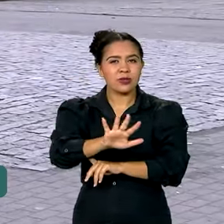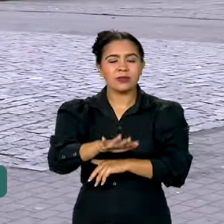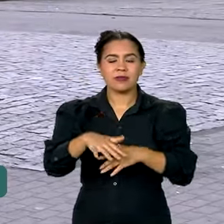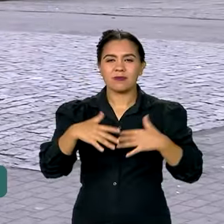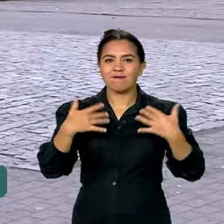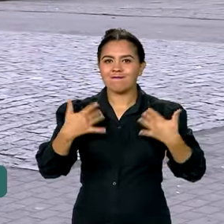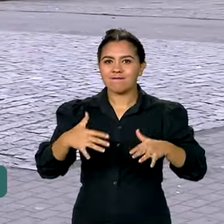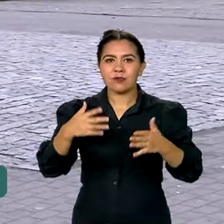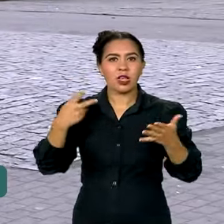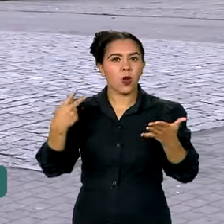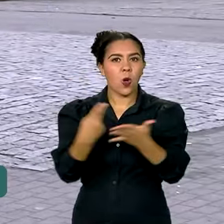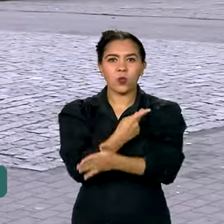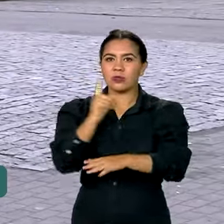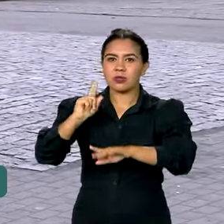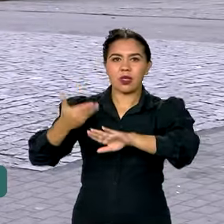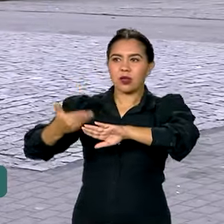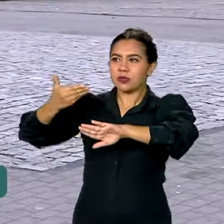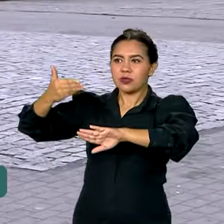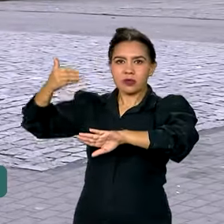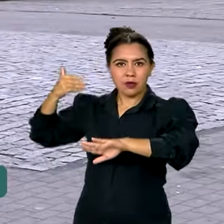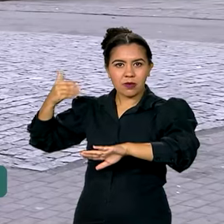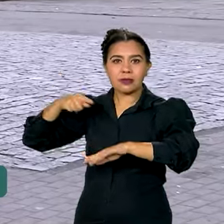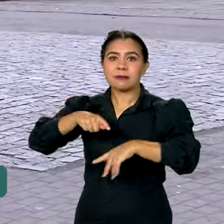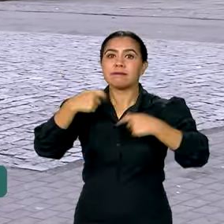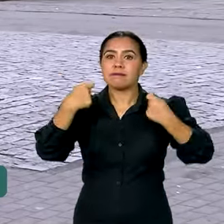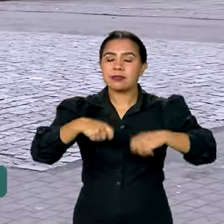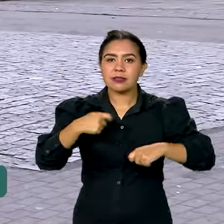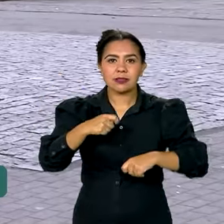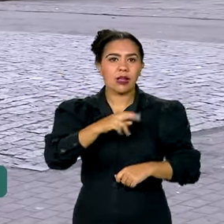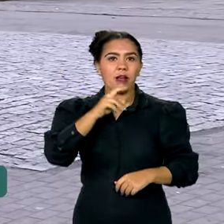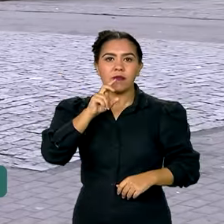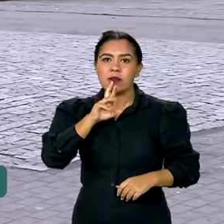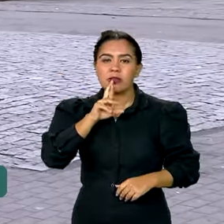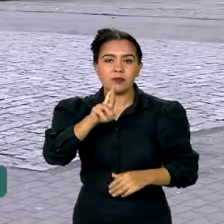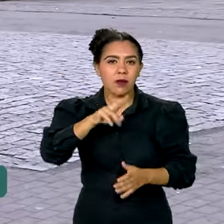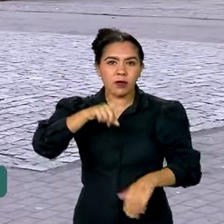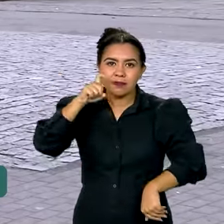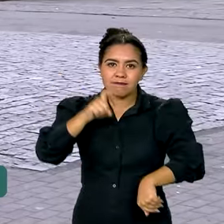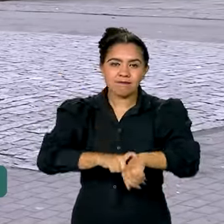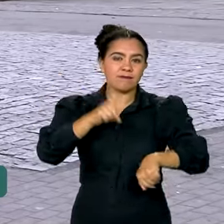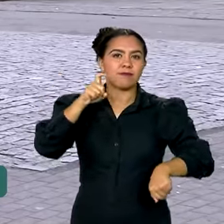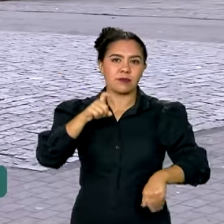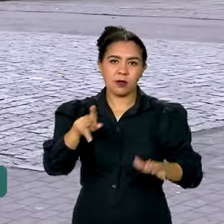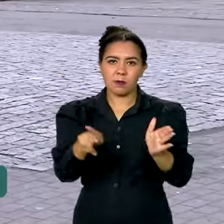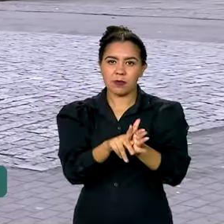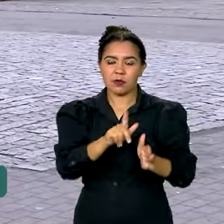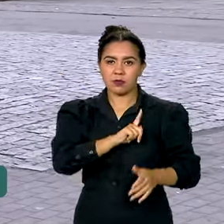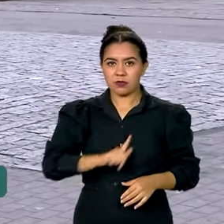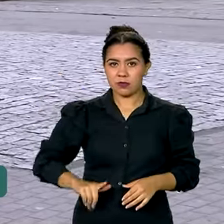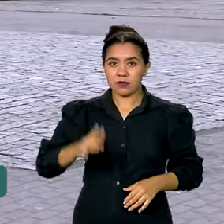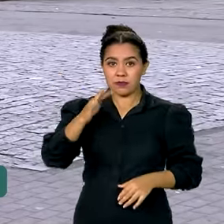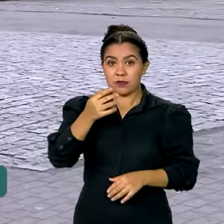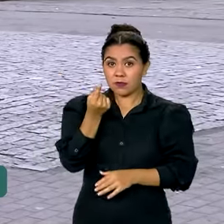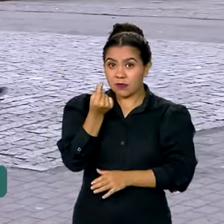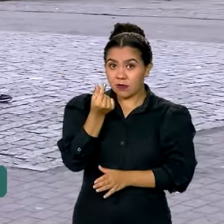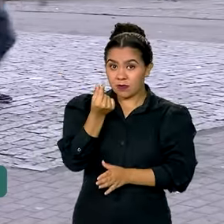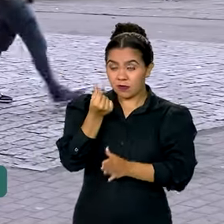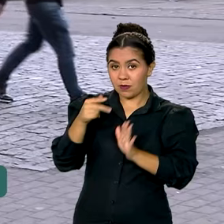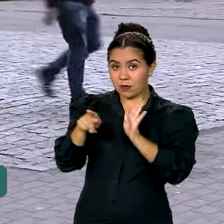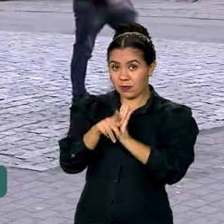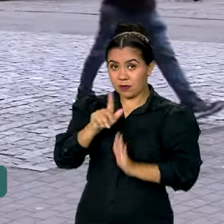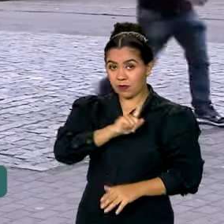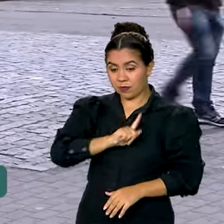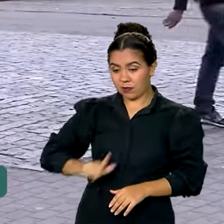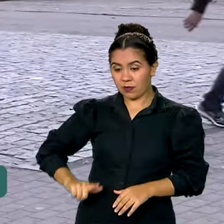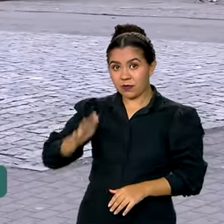precedentes, que exigiu uma resposta robusta do governo federal. Só de recursos federais,